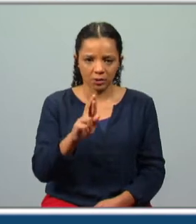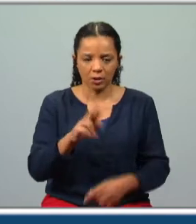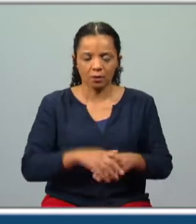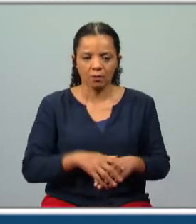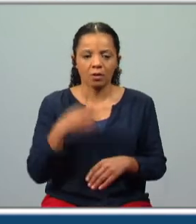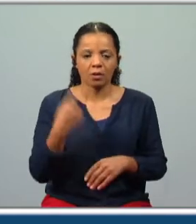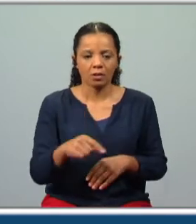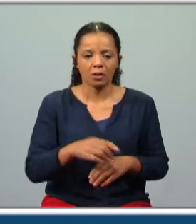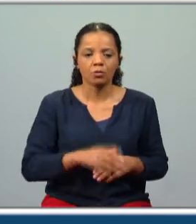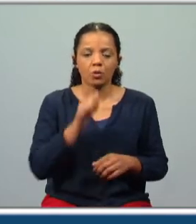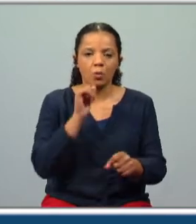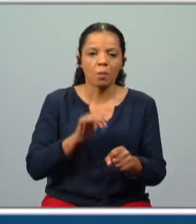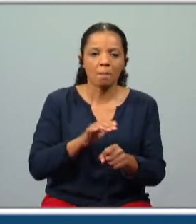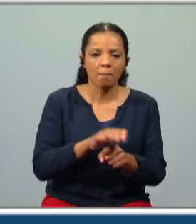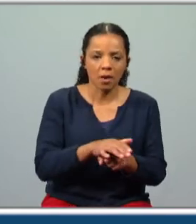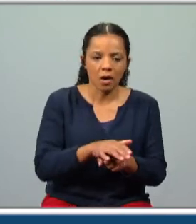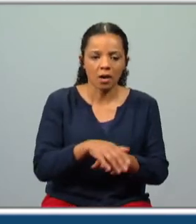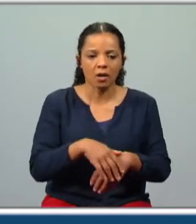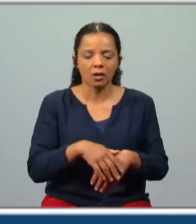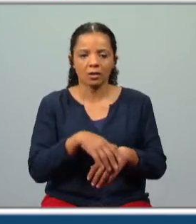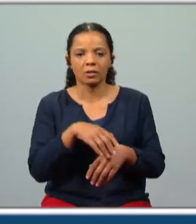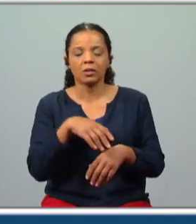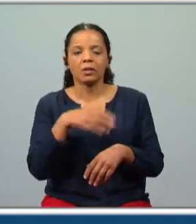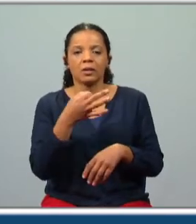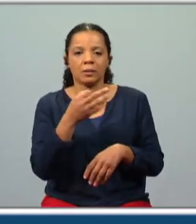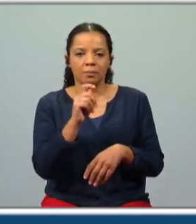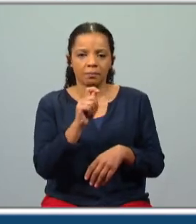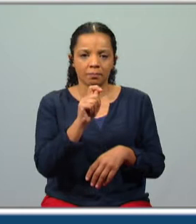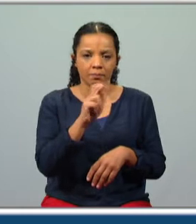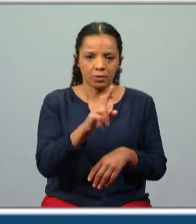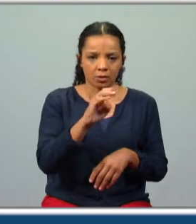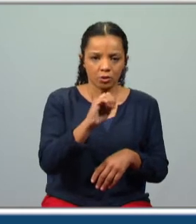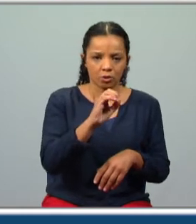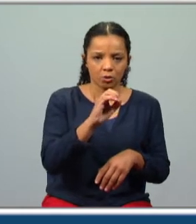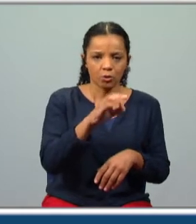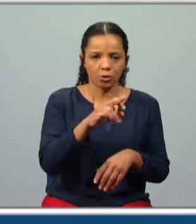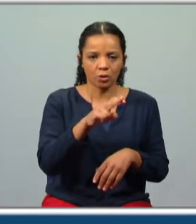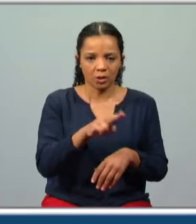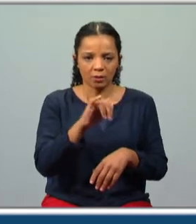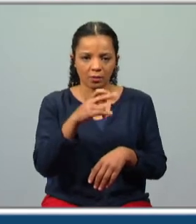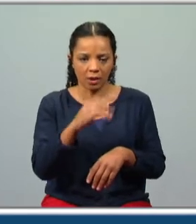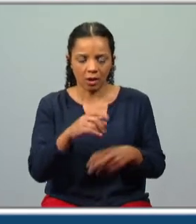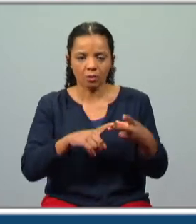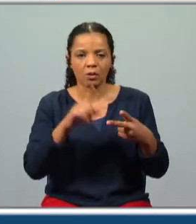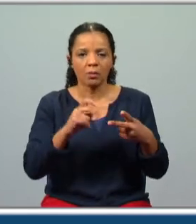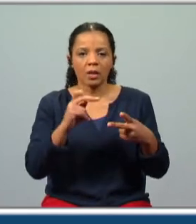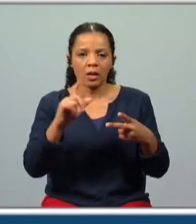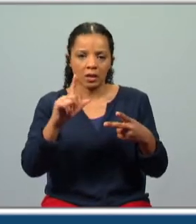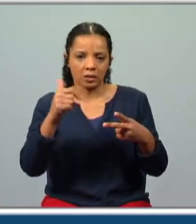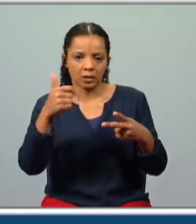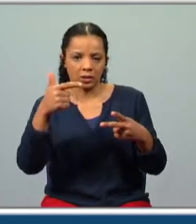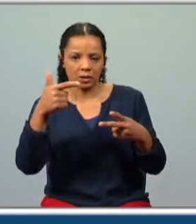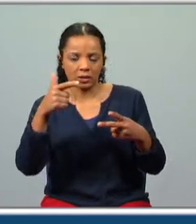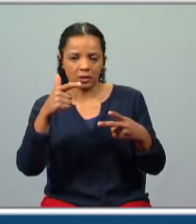personificação do mar. Temos a aliteração daqueles sons que eu te disse. E vamos então responder através da